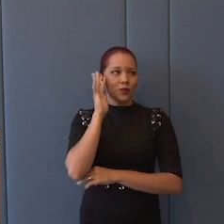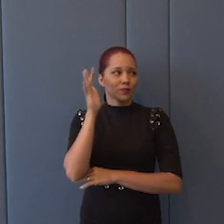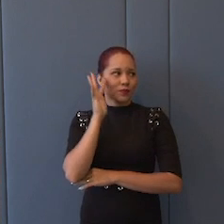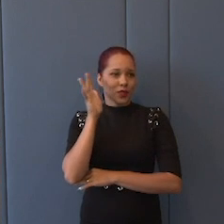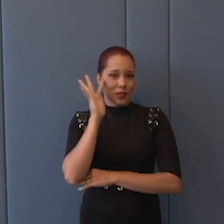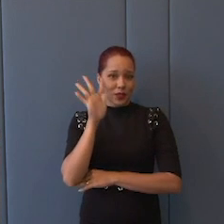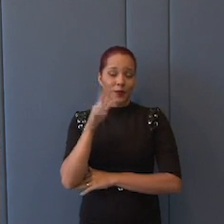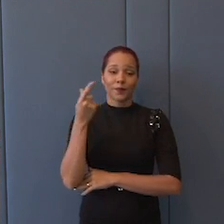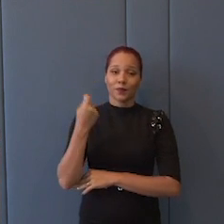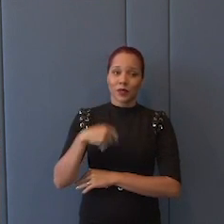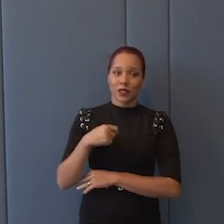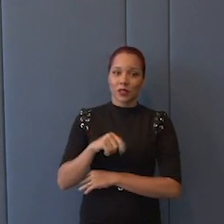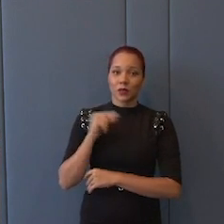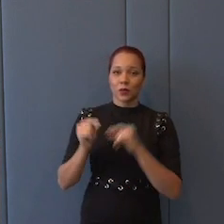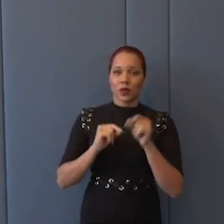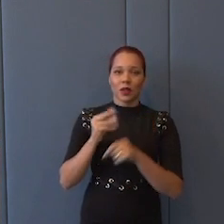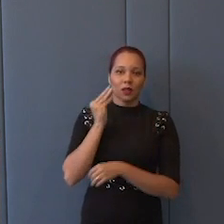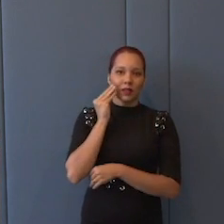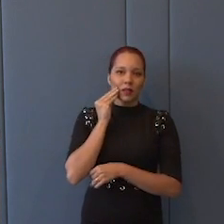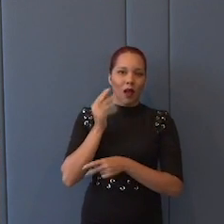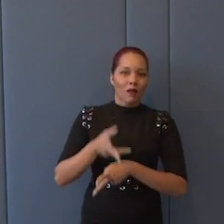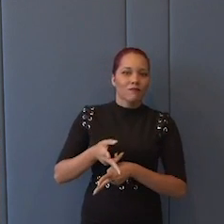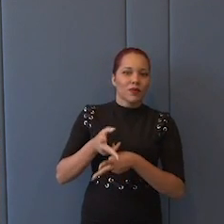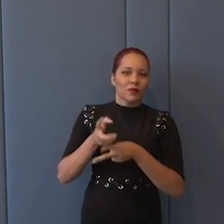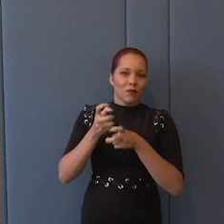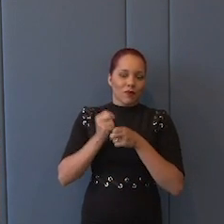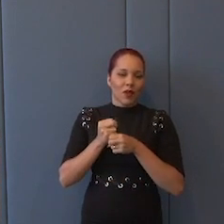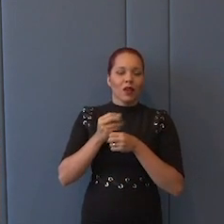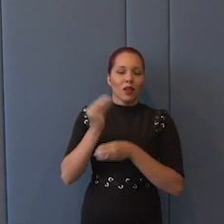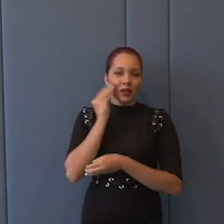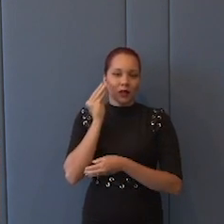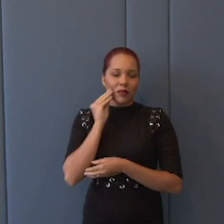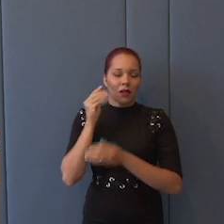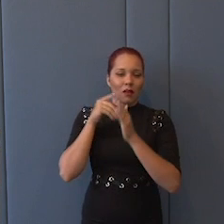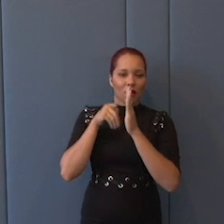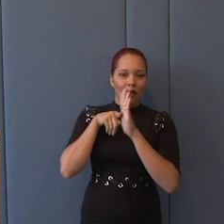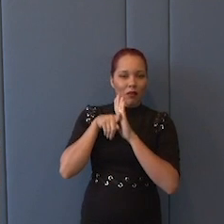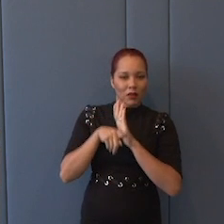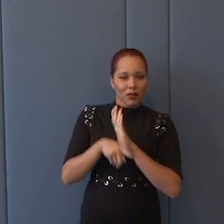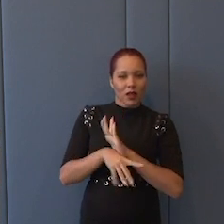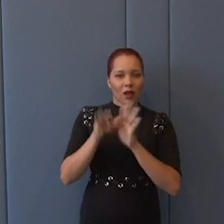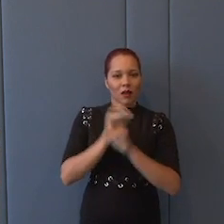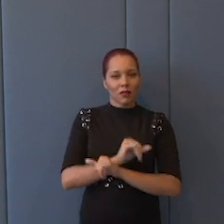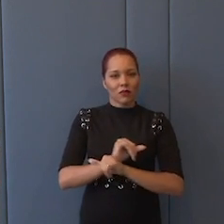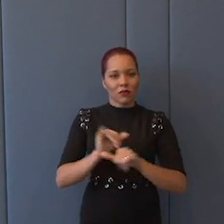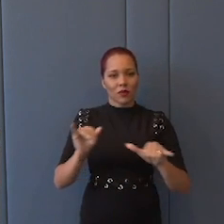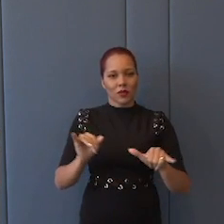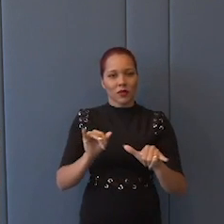É preciso tentar absorver isso, absorver e traduzir isso em ações